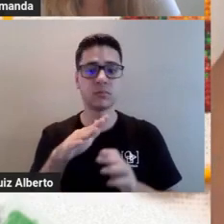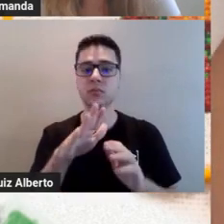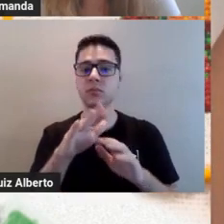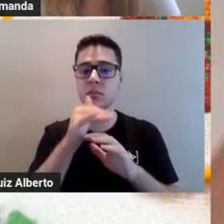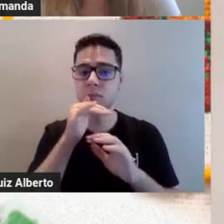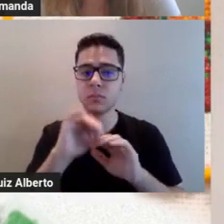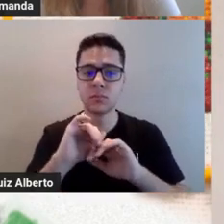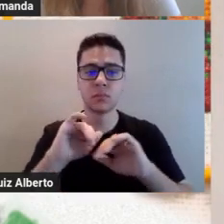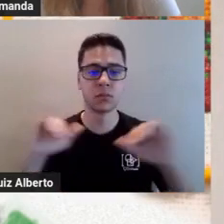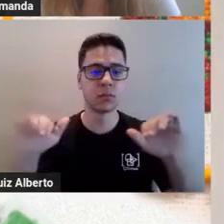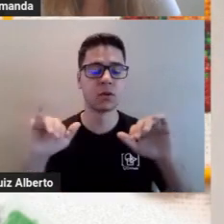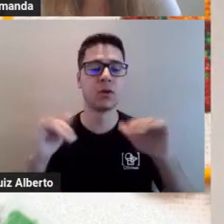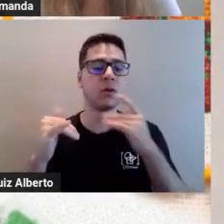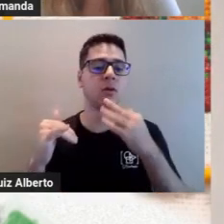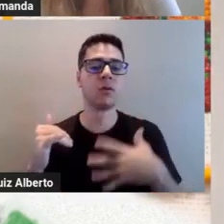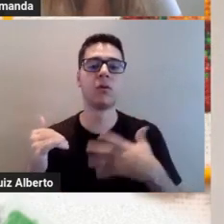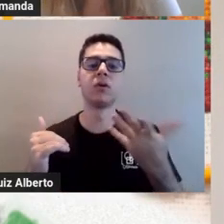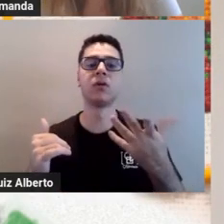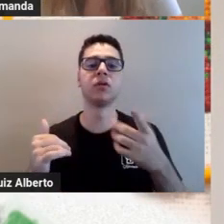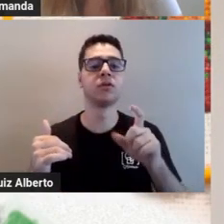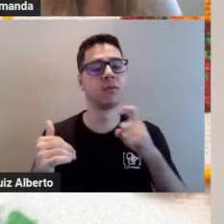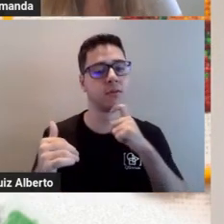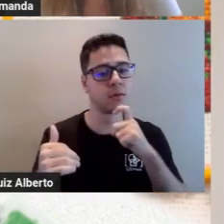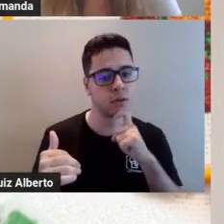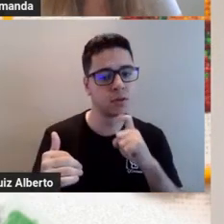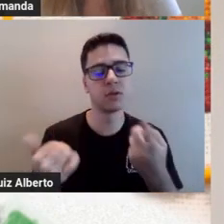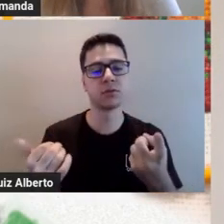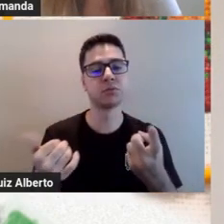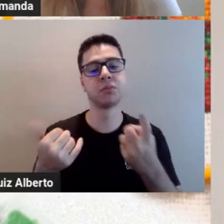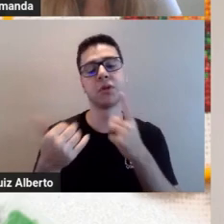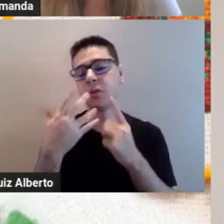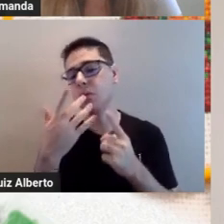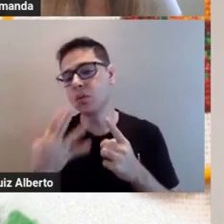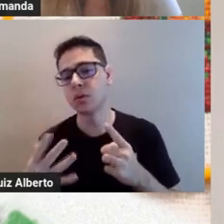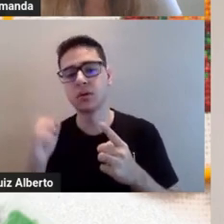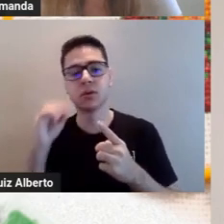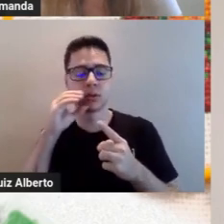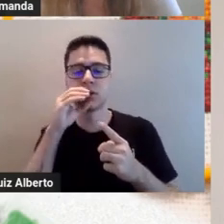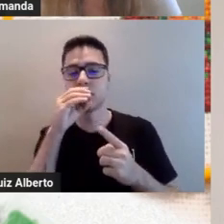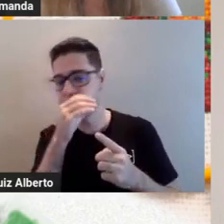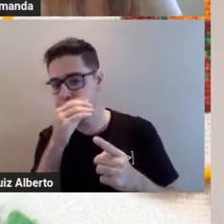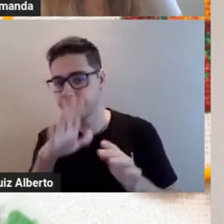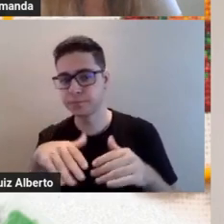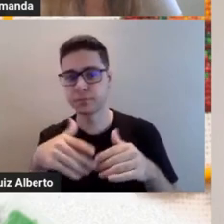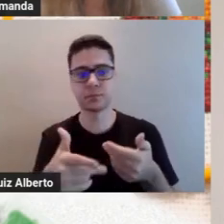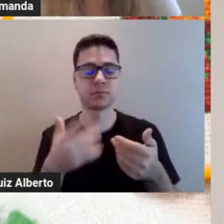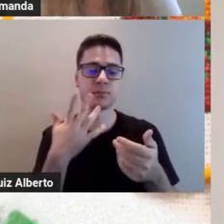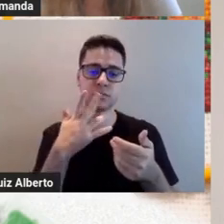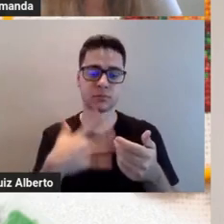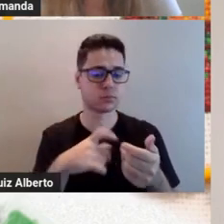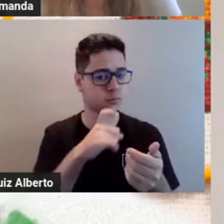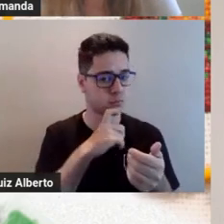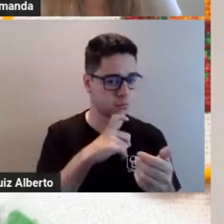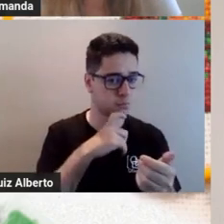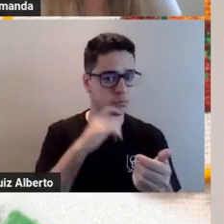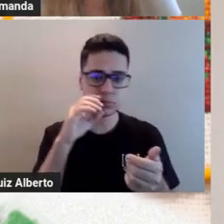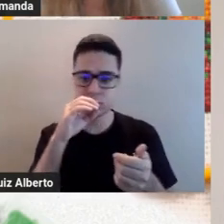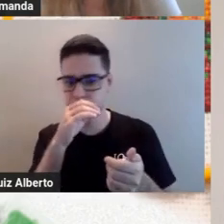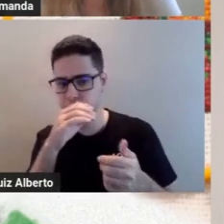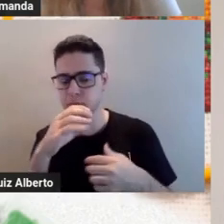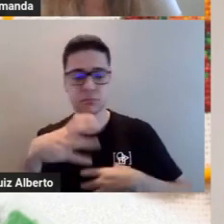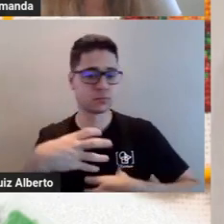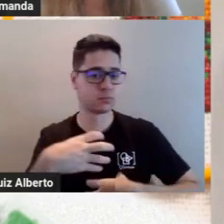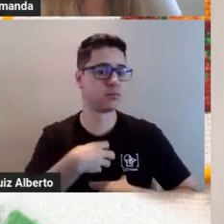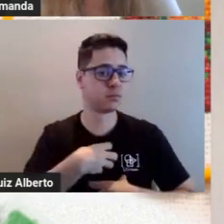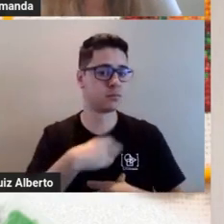cores frias e quentes. Então, essas cores frias e quentes é uma sensação. Então, se eu